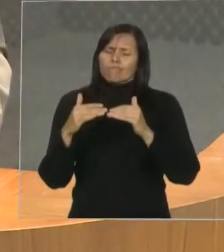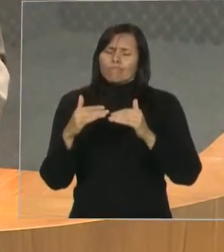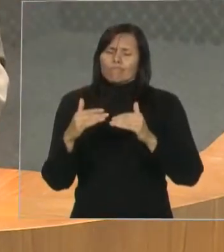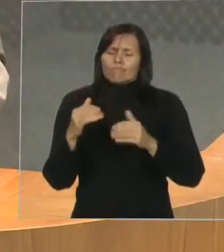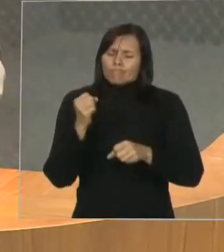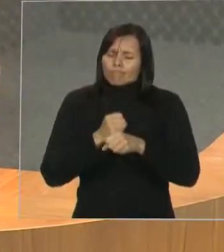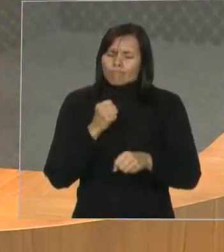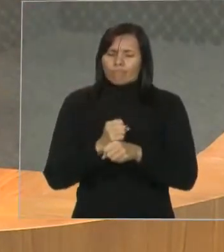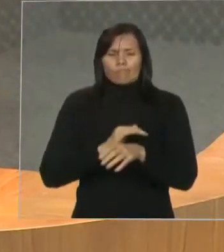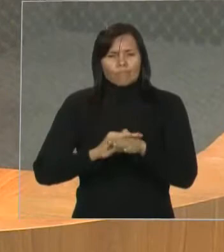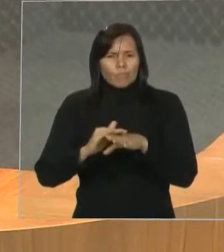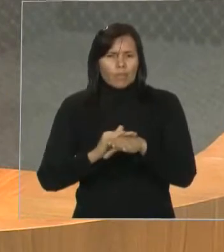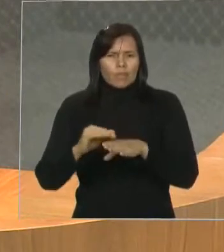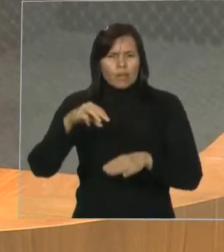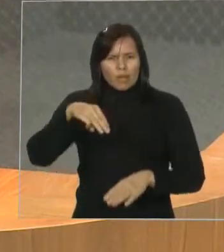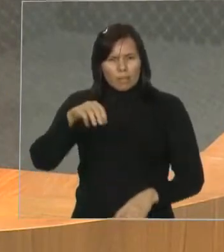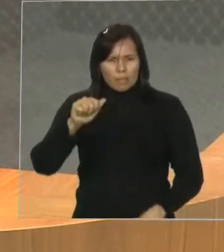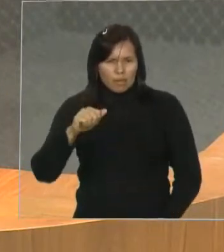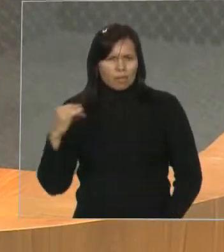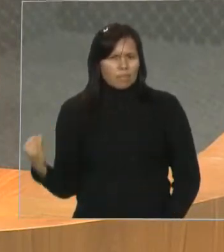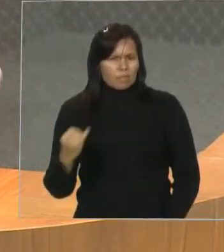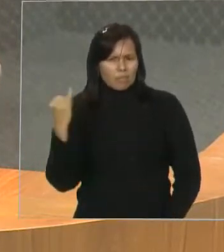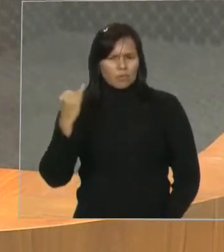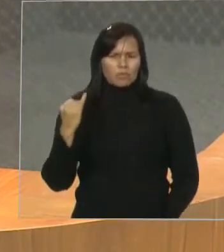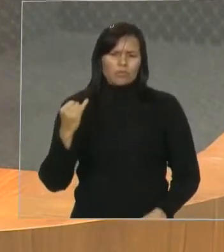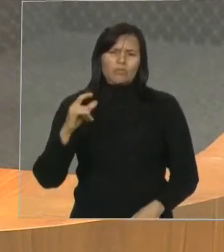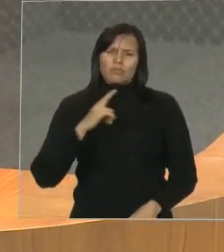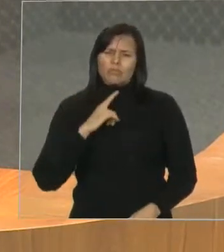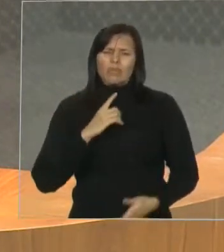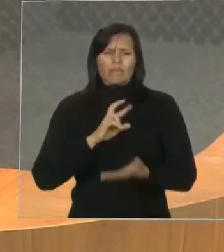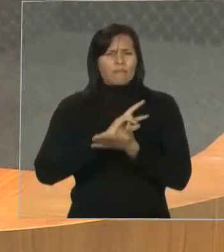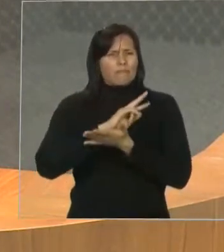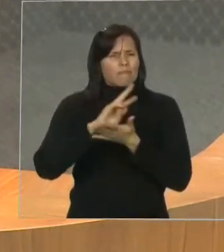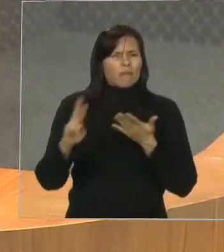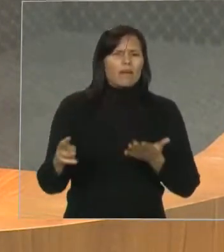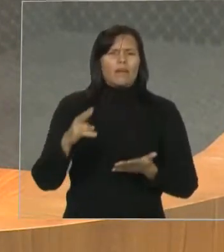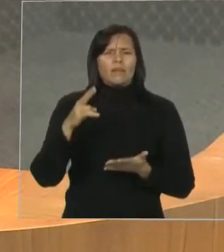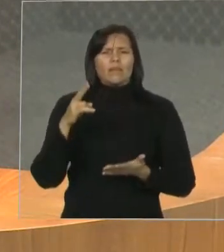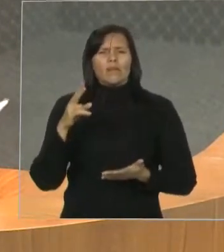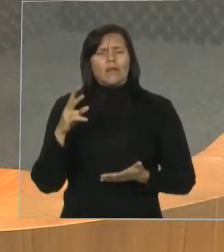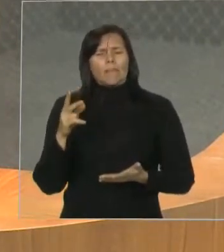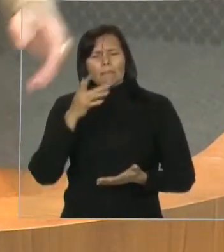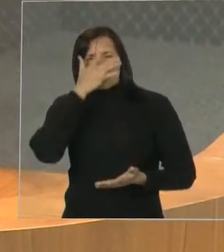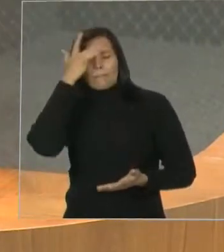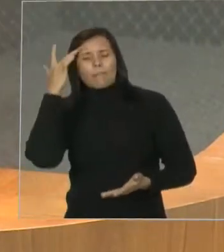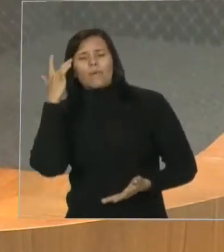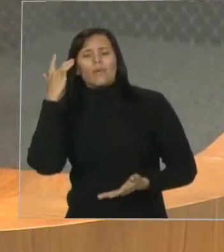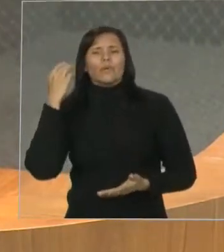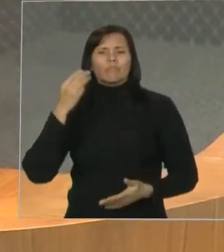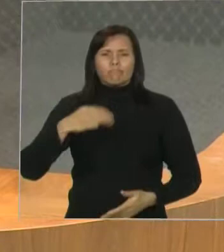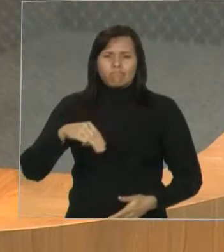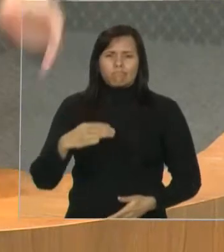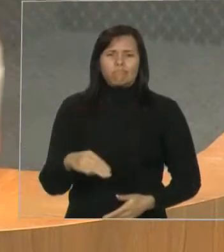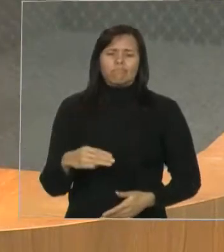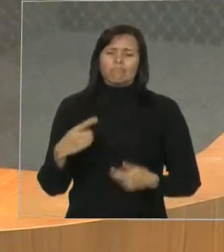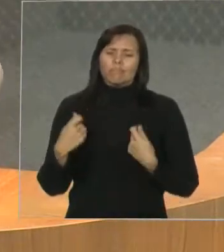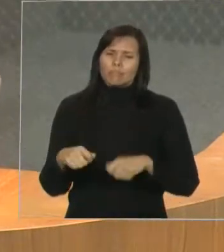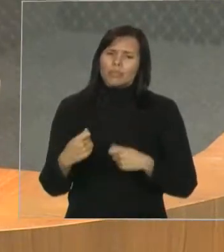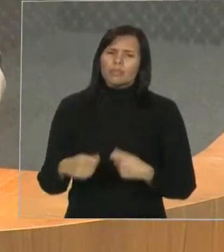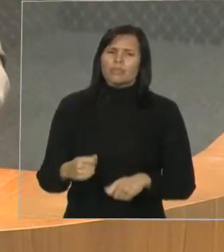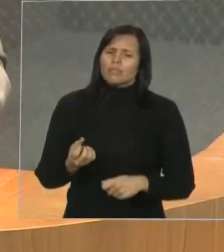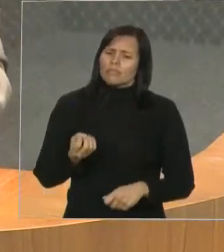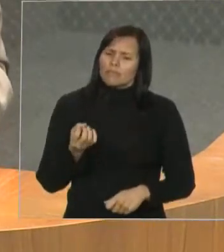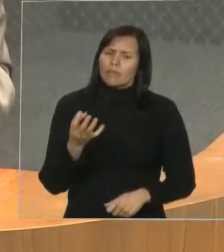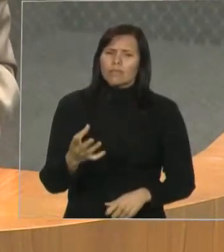que corta a Baixada Maranhense, que ali passam milhares de maranhenses, que infelizmente tem seus carros. Eu passei nessa via em